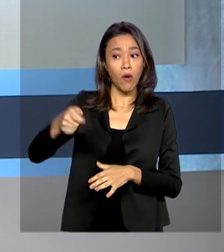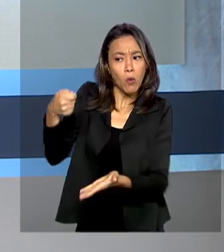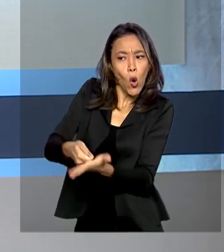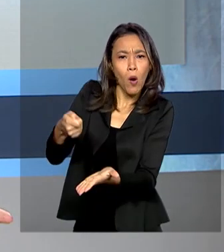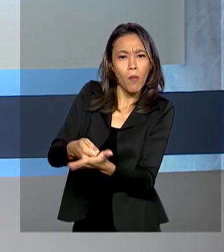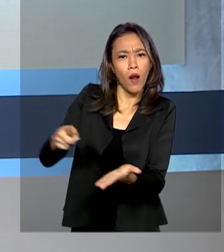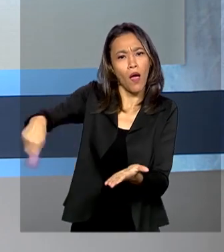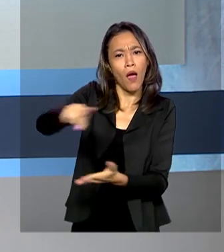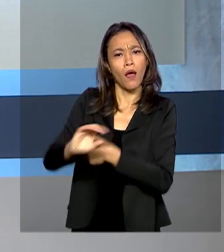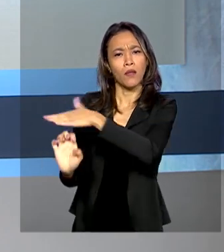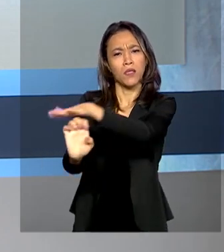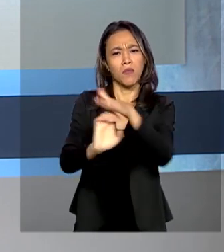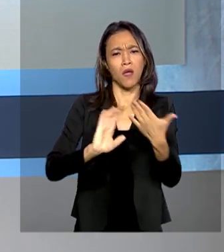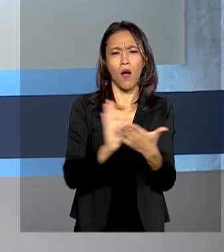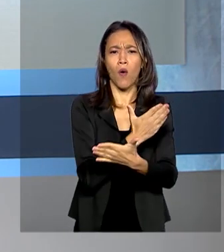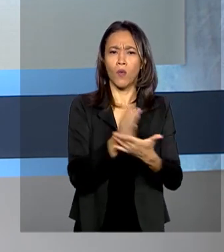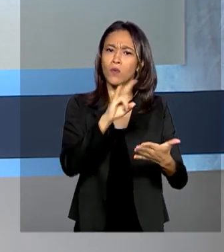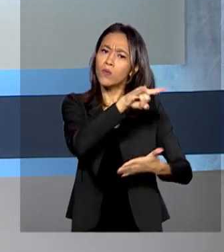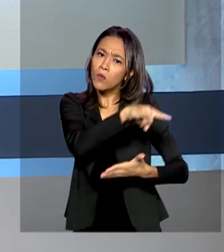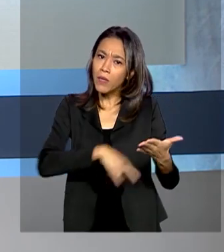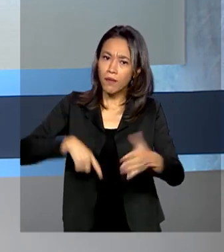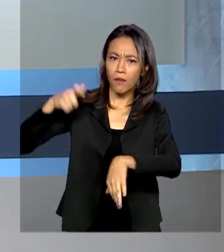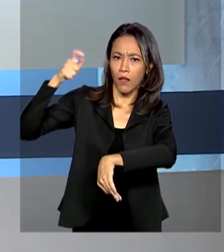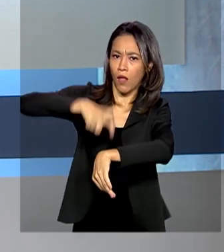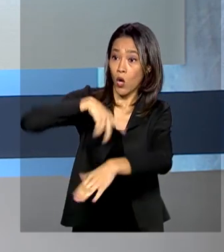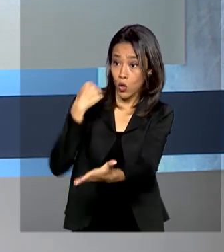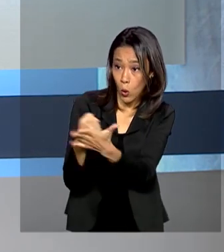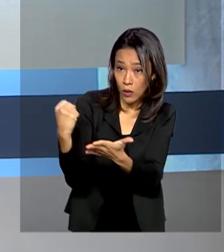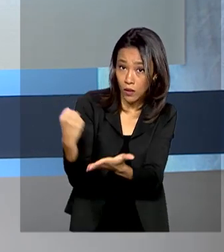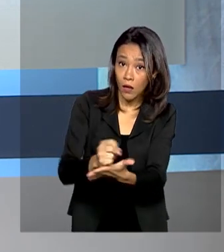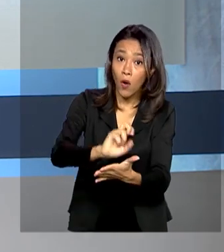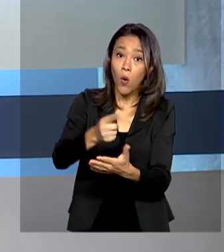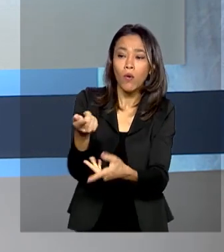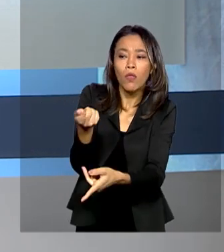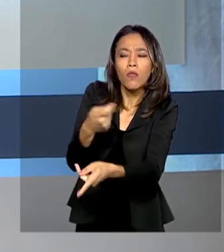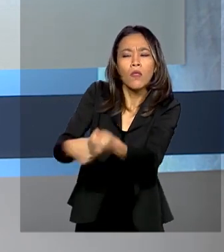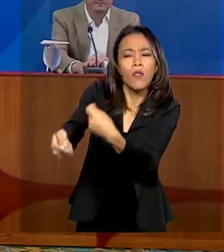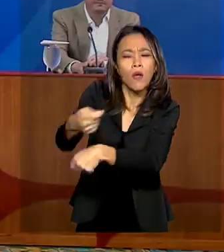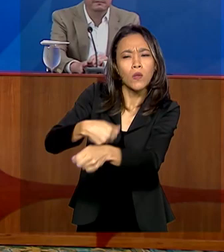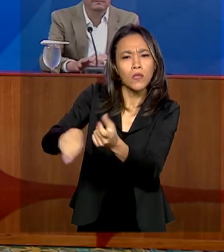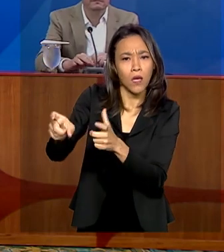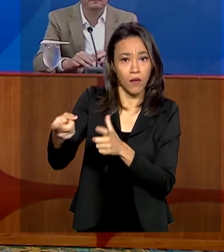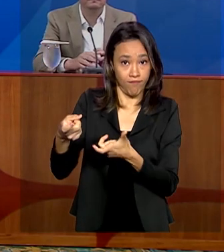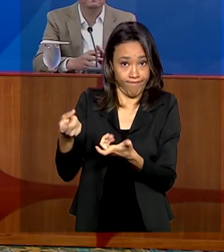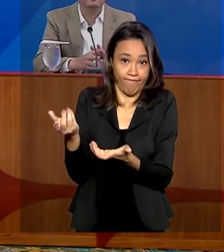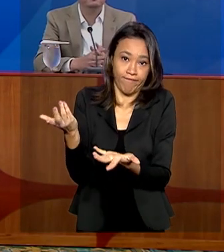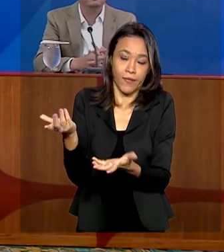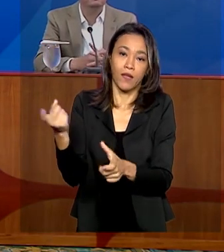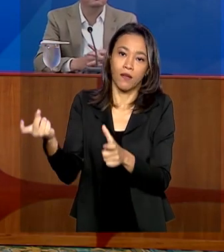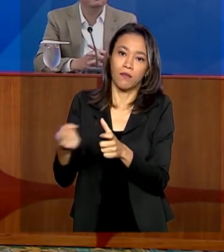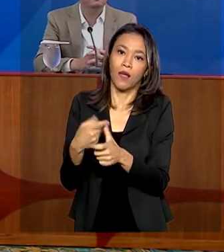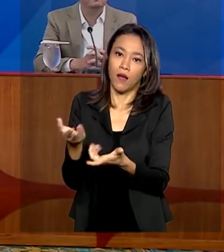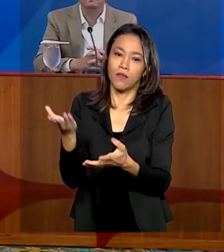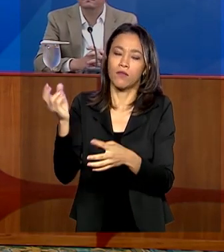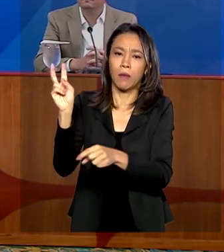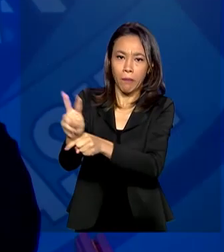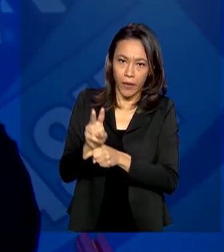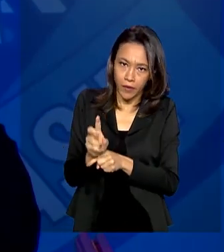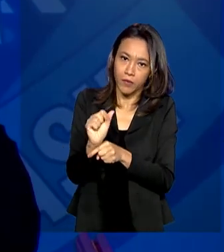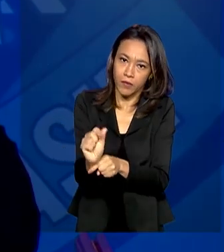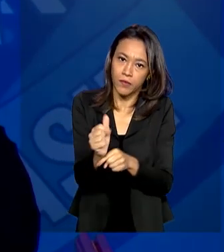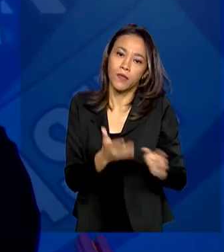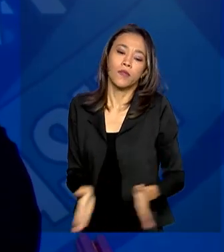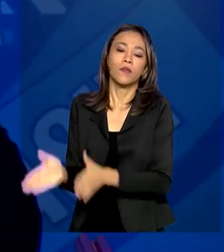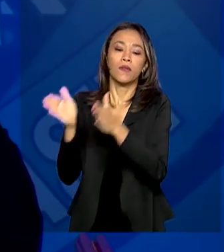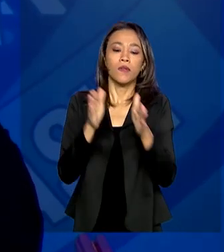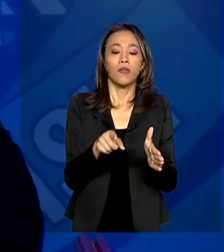alguns documentos na hora de contratar ou renegociar empréstimos. A medida provisória reduz a lista de documentos